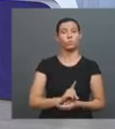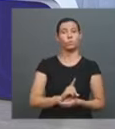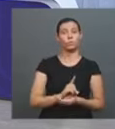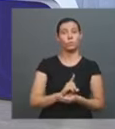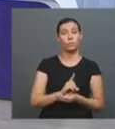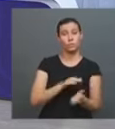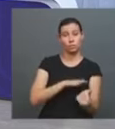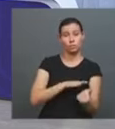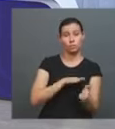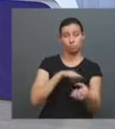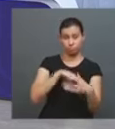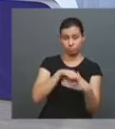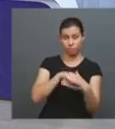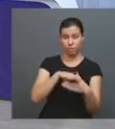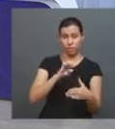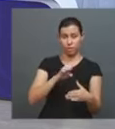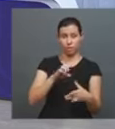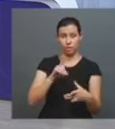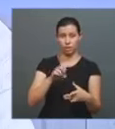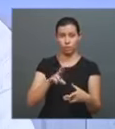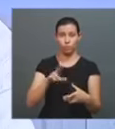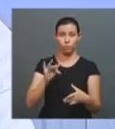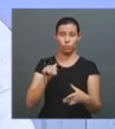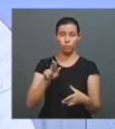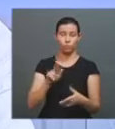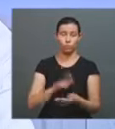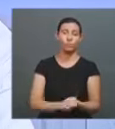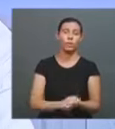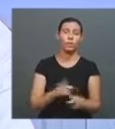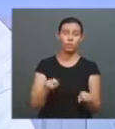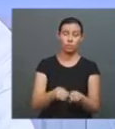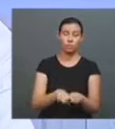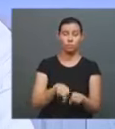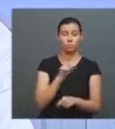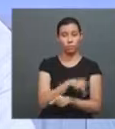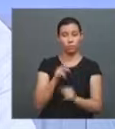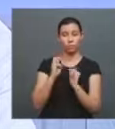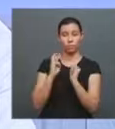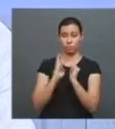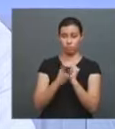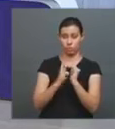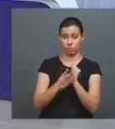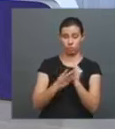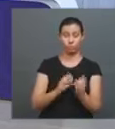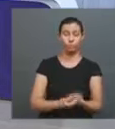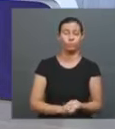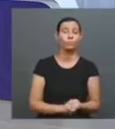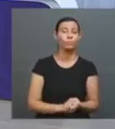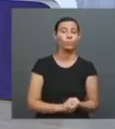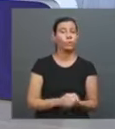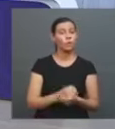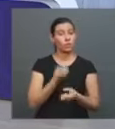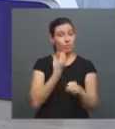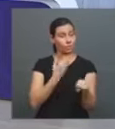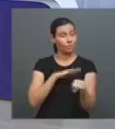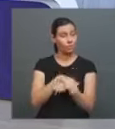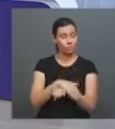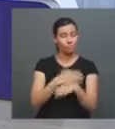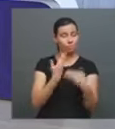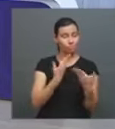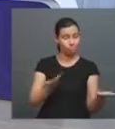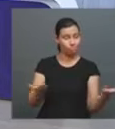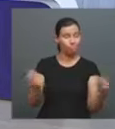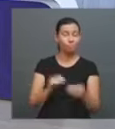professor do Instituto de Letras e Linguística. Seja bem-vindo, boa noite. Obrigado, boa noite. Vamos começar então com a dúvida